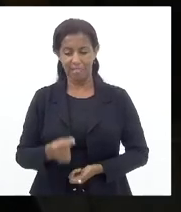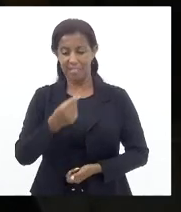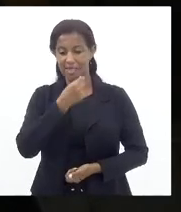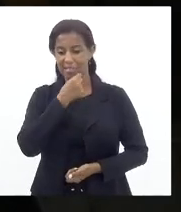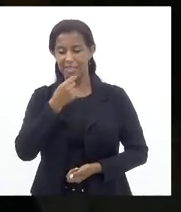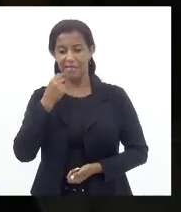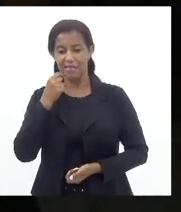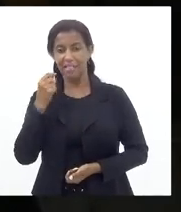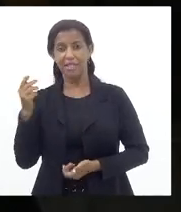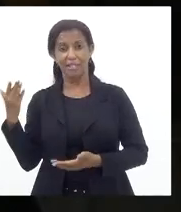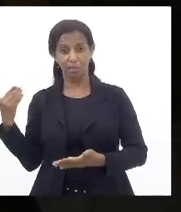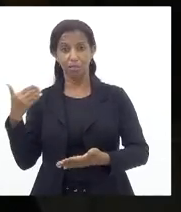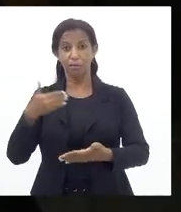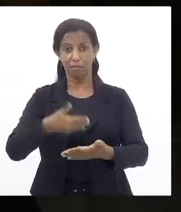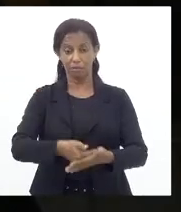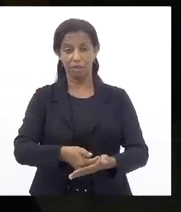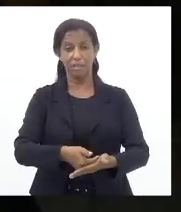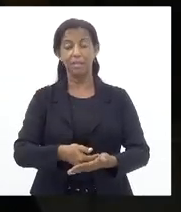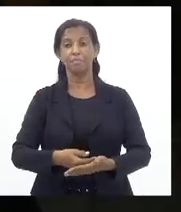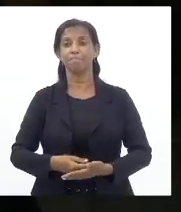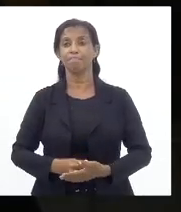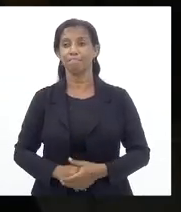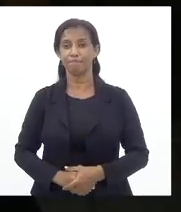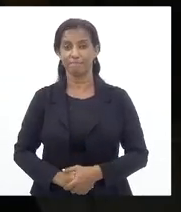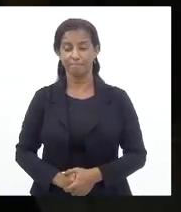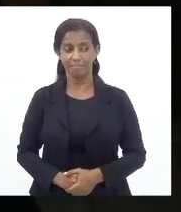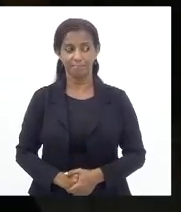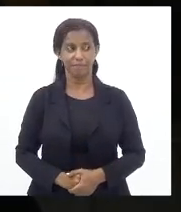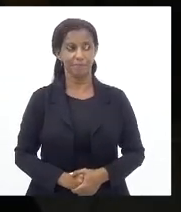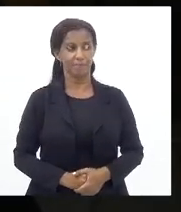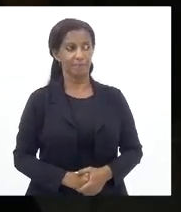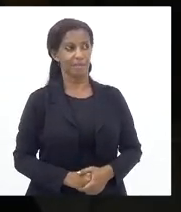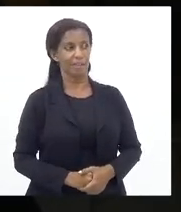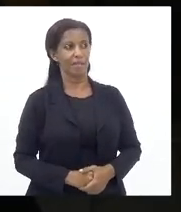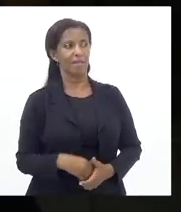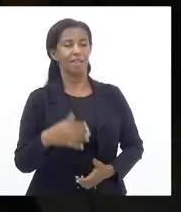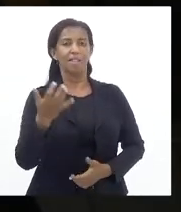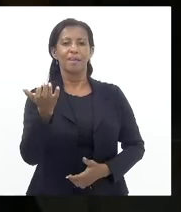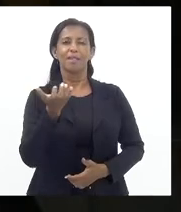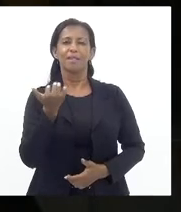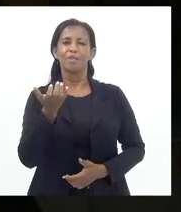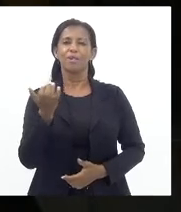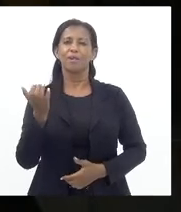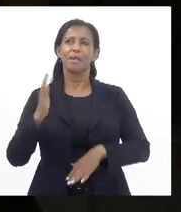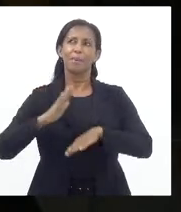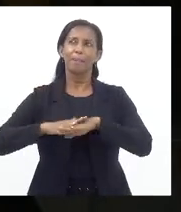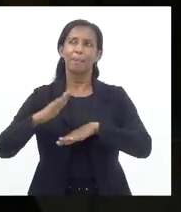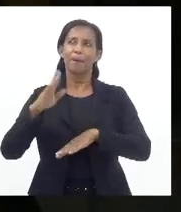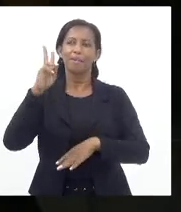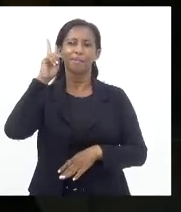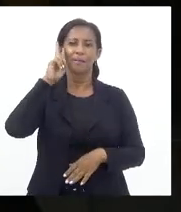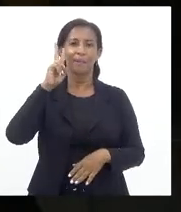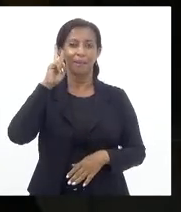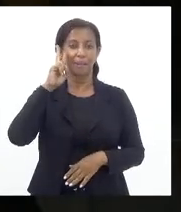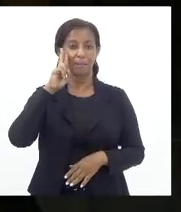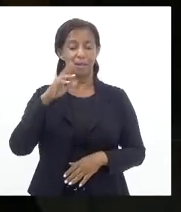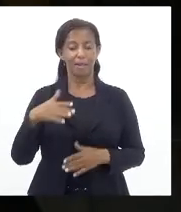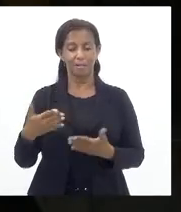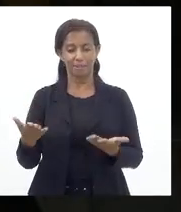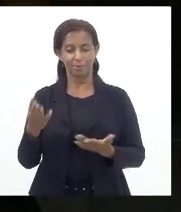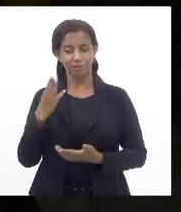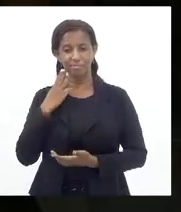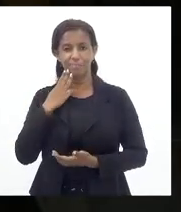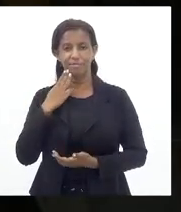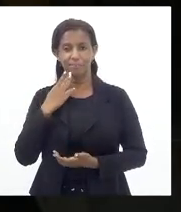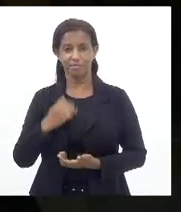aproxima Setembro Se aproxima Eu queria mais Uma vez Lembrar Deputado Valdeir Carneiro